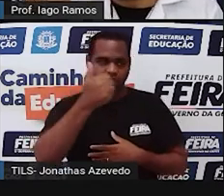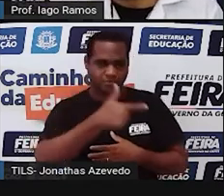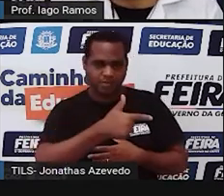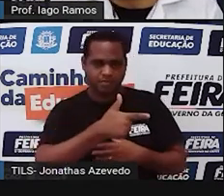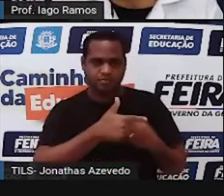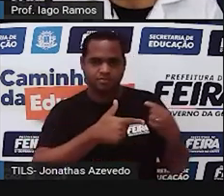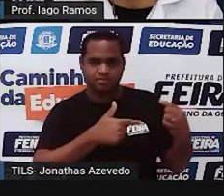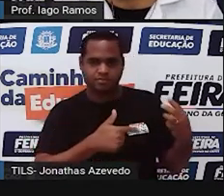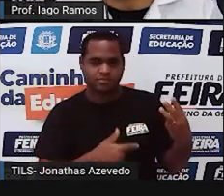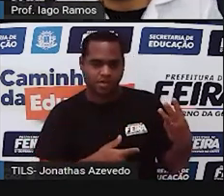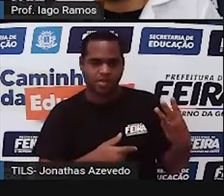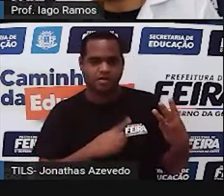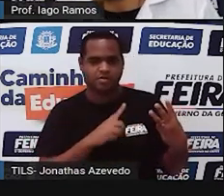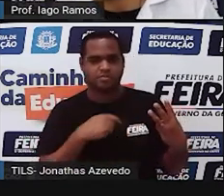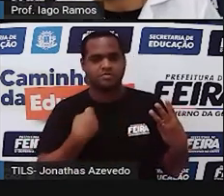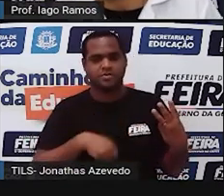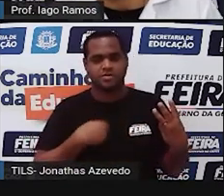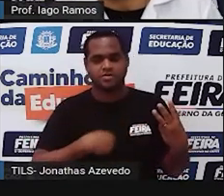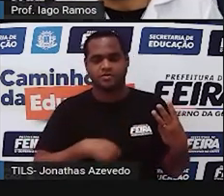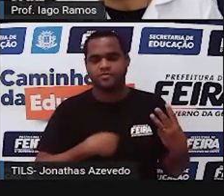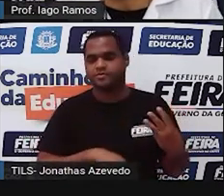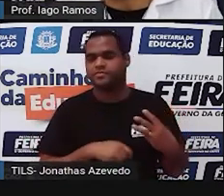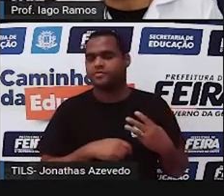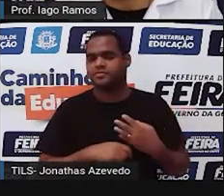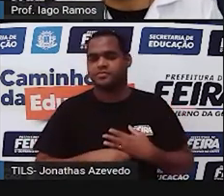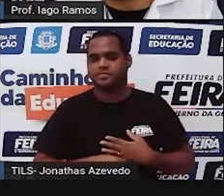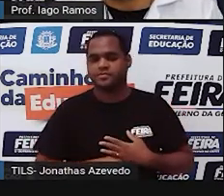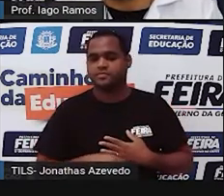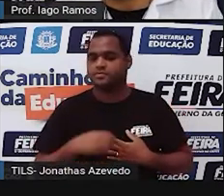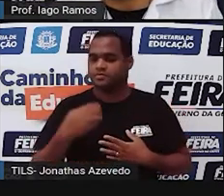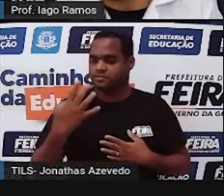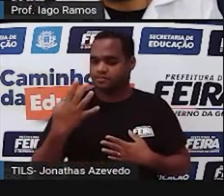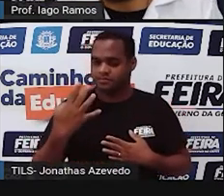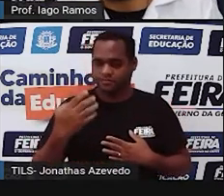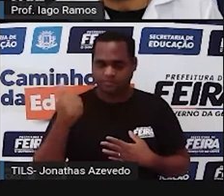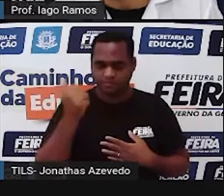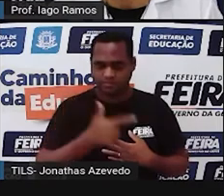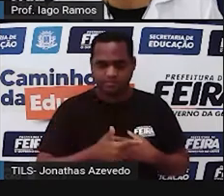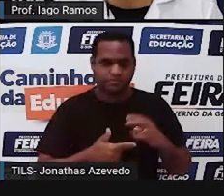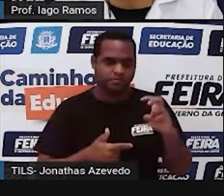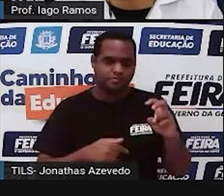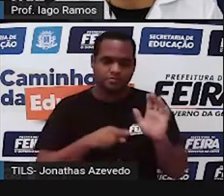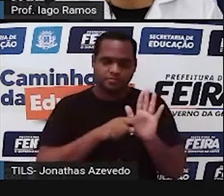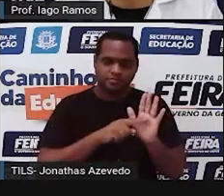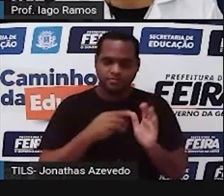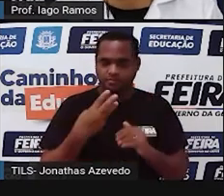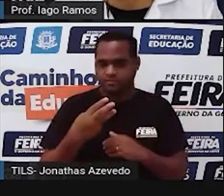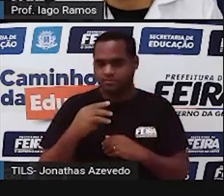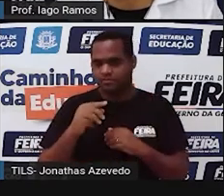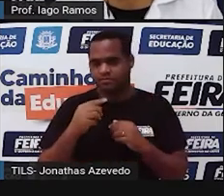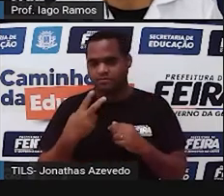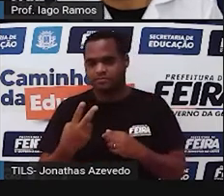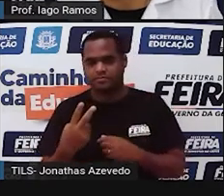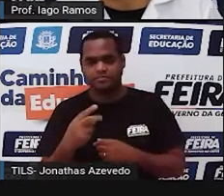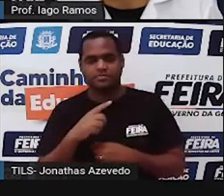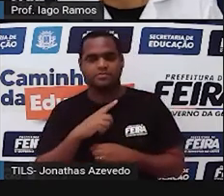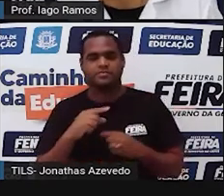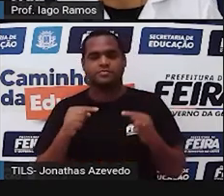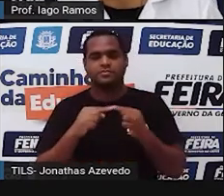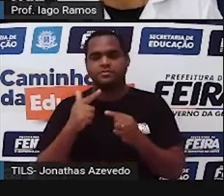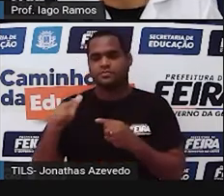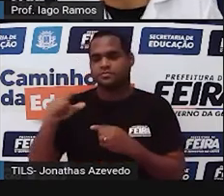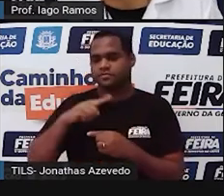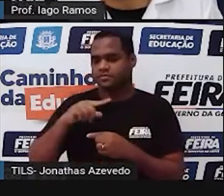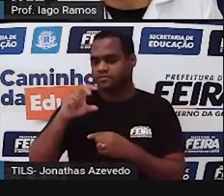A outra parte diz que tem que ser maior. Maior do que 5 menos 3, que é 2. E no final, o lado 3 maior do